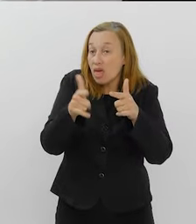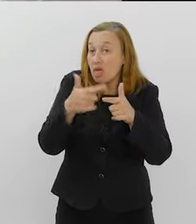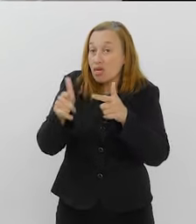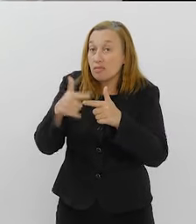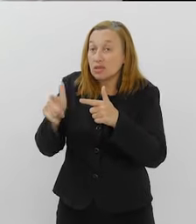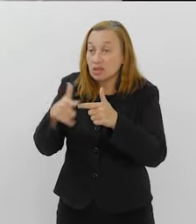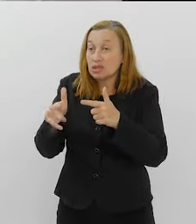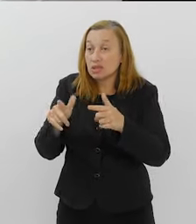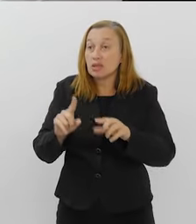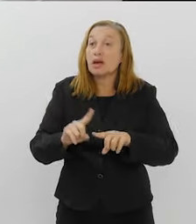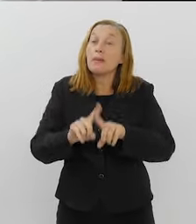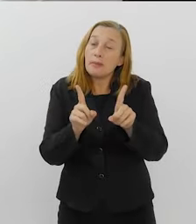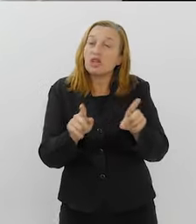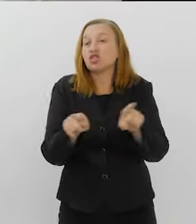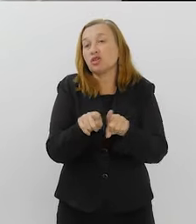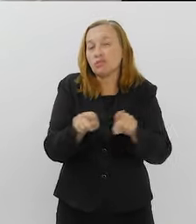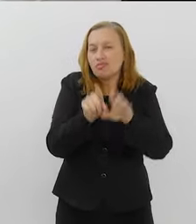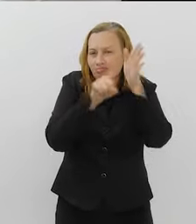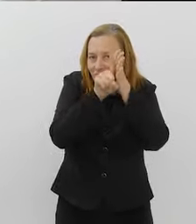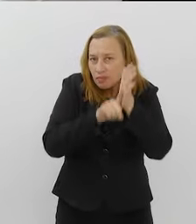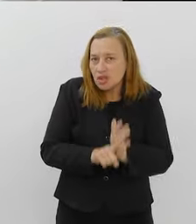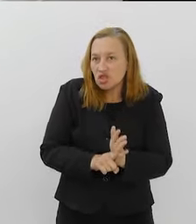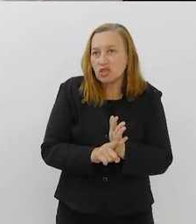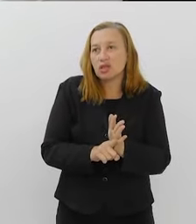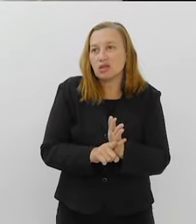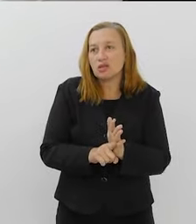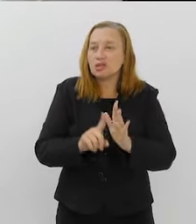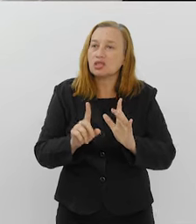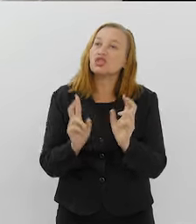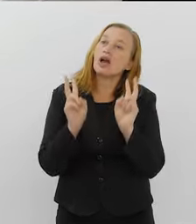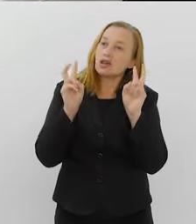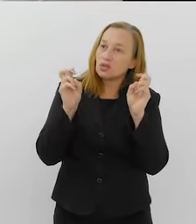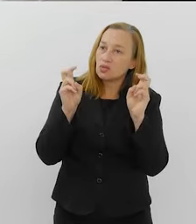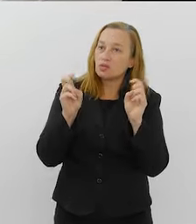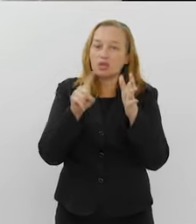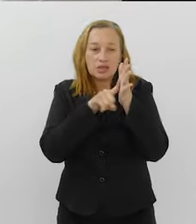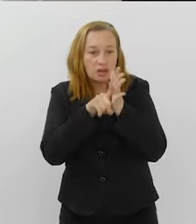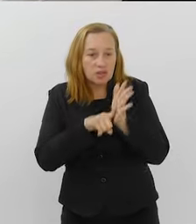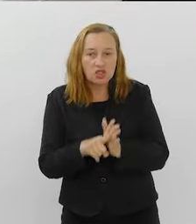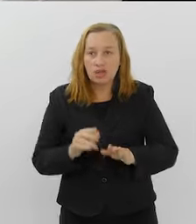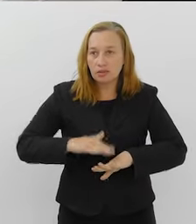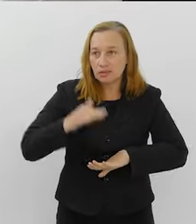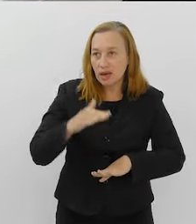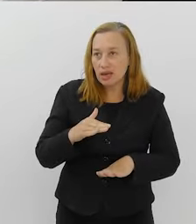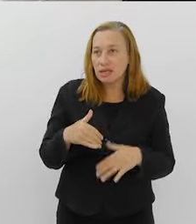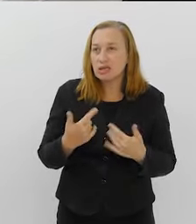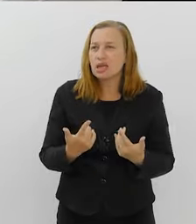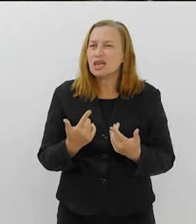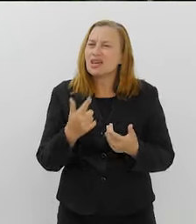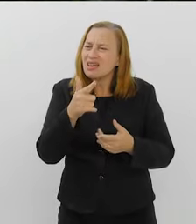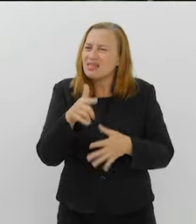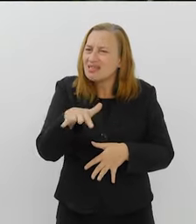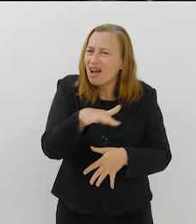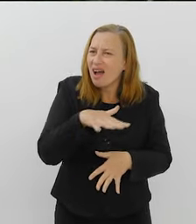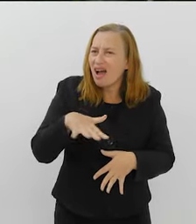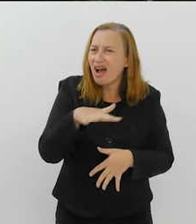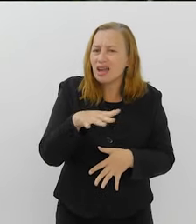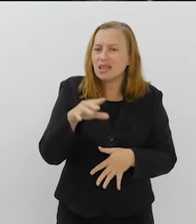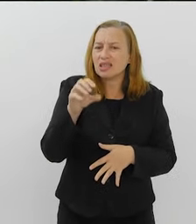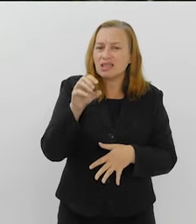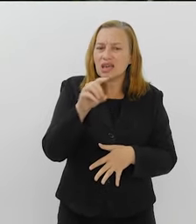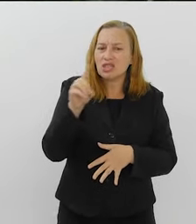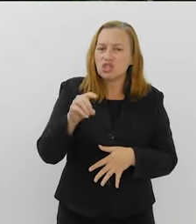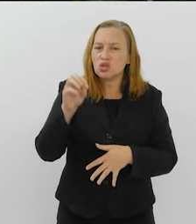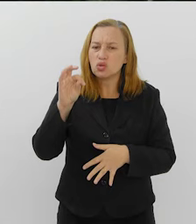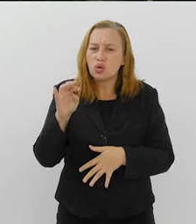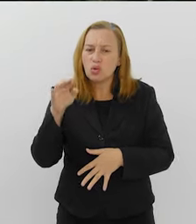Possibilidades de problemas, mas também de pesquisas, né? De assuntos a serem pesquisados. E essa região da Zona